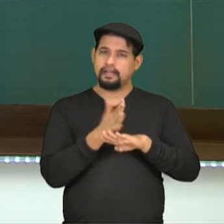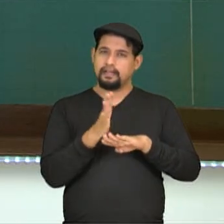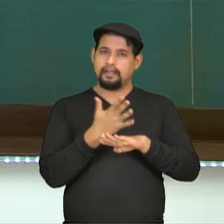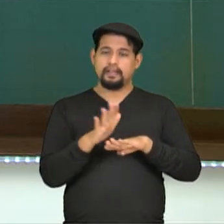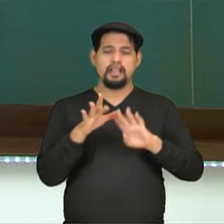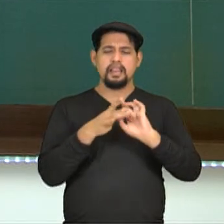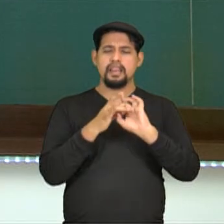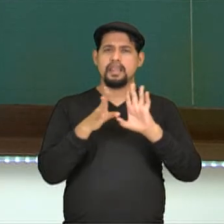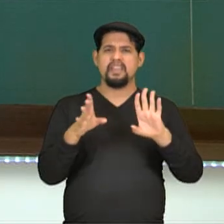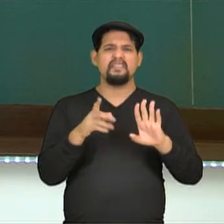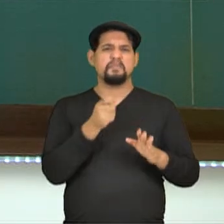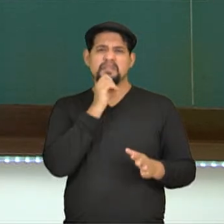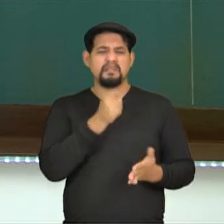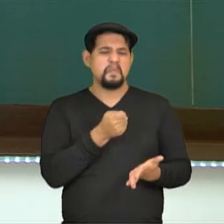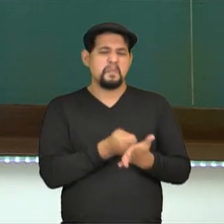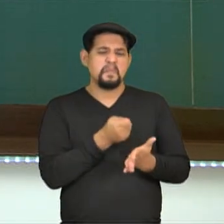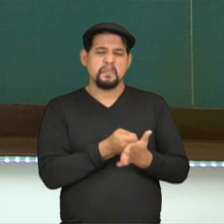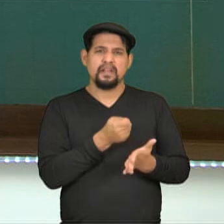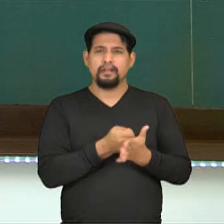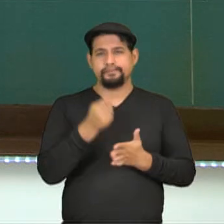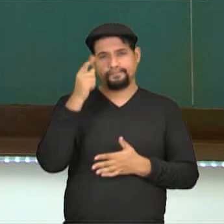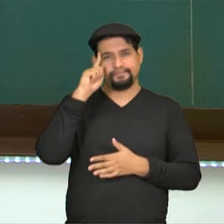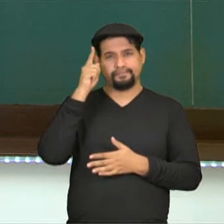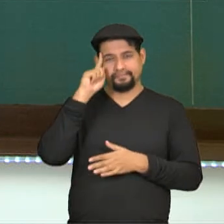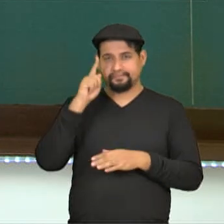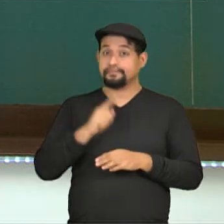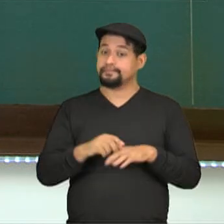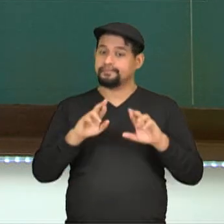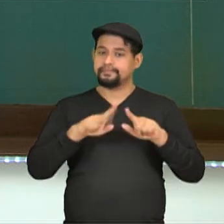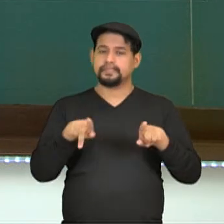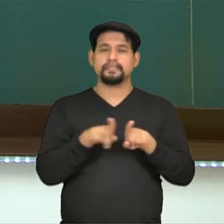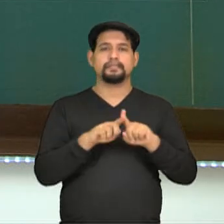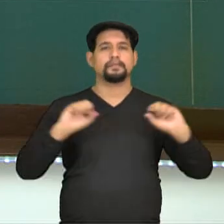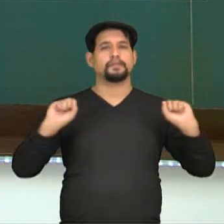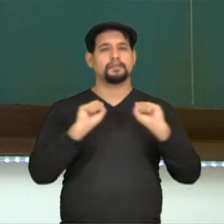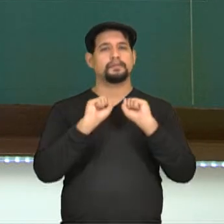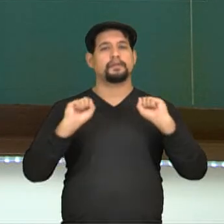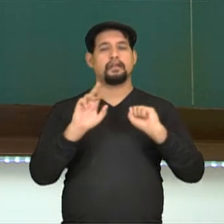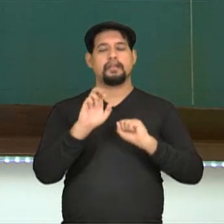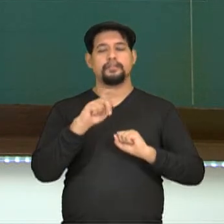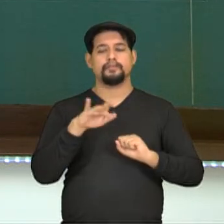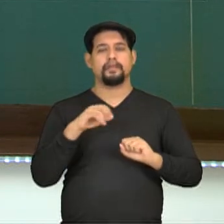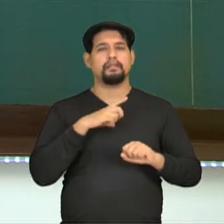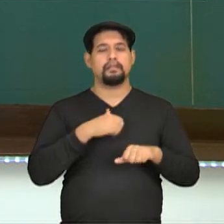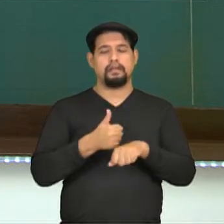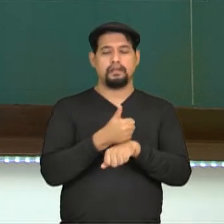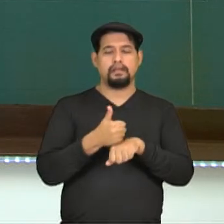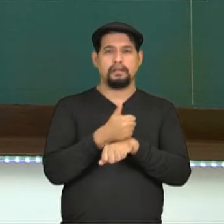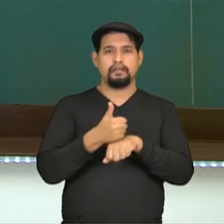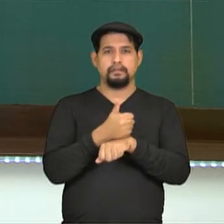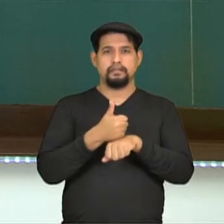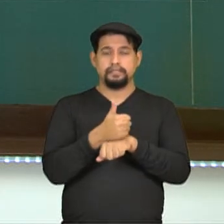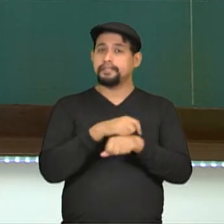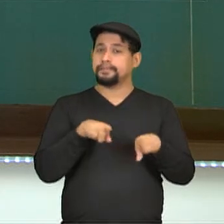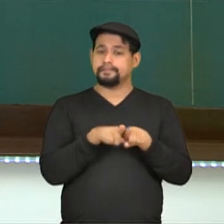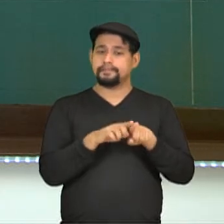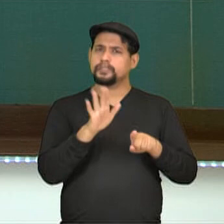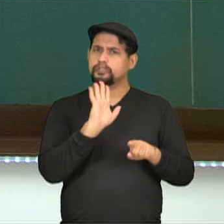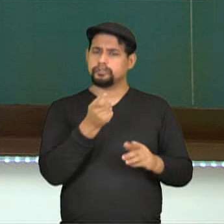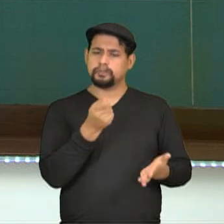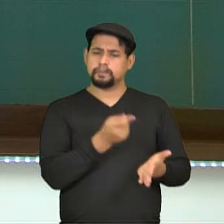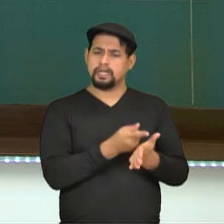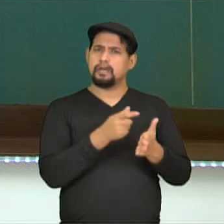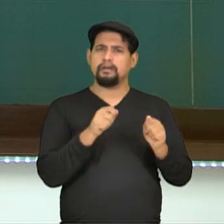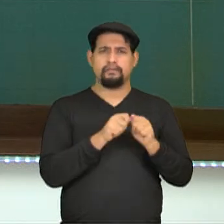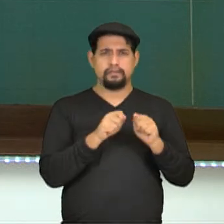né? Livre daquela obrigação do cotidiano. Diferente também do esporte de rendimento e que existem profissionais, né? Que são pagos para